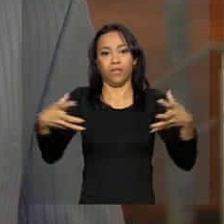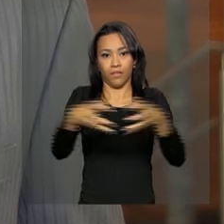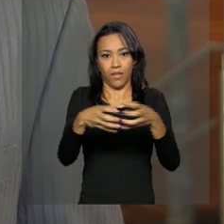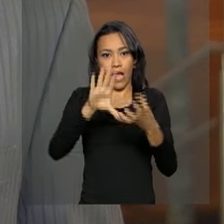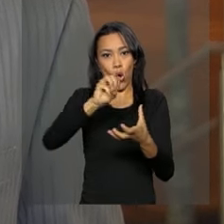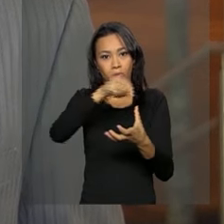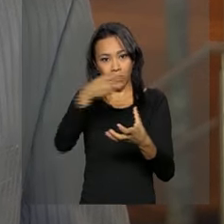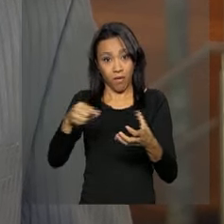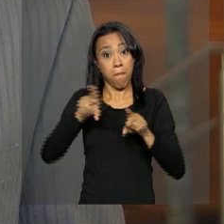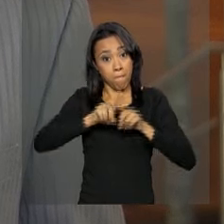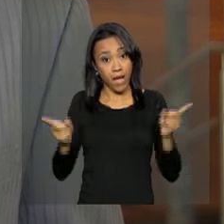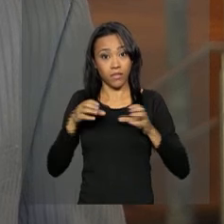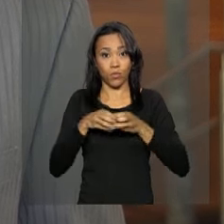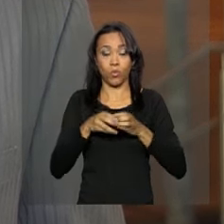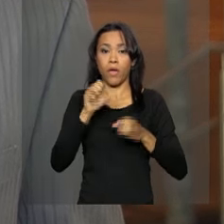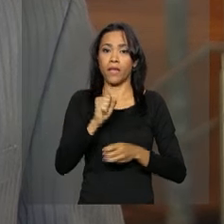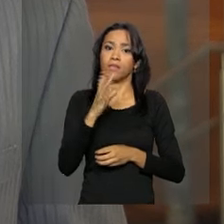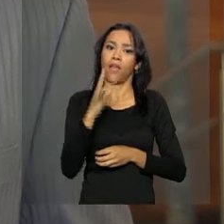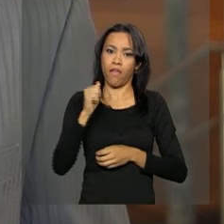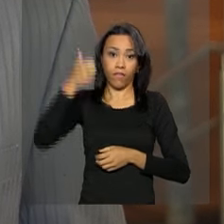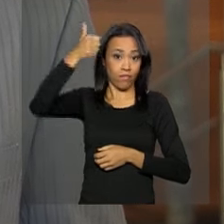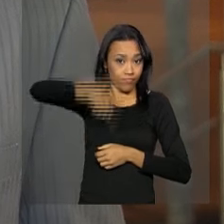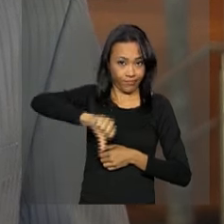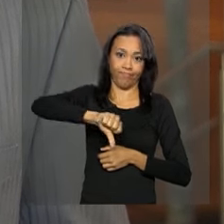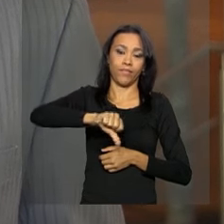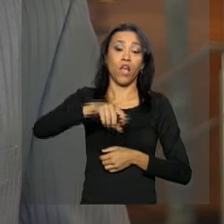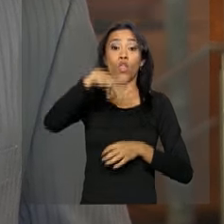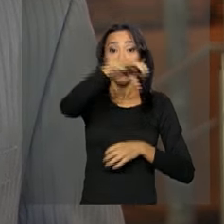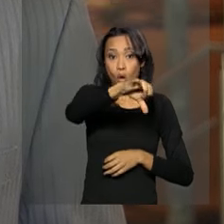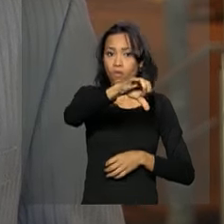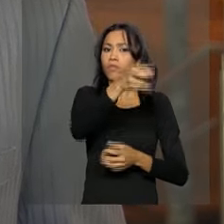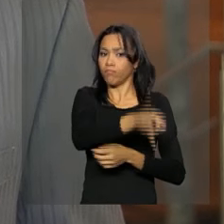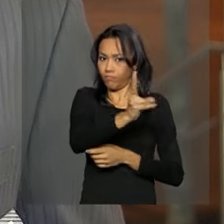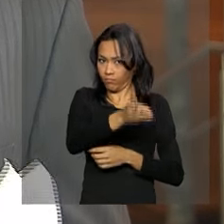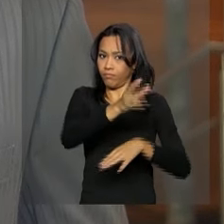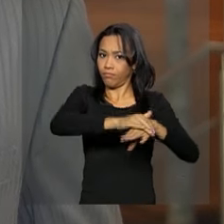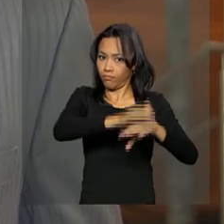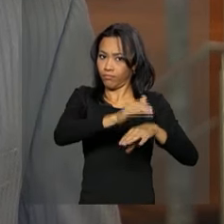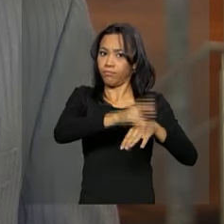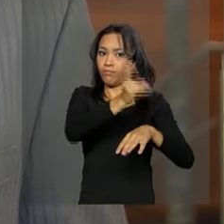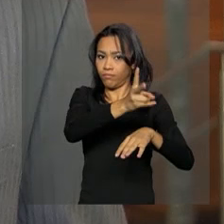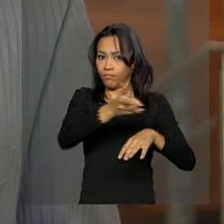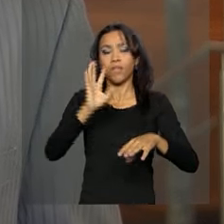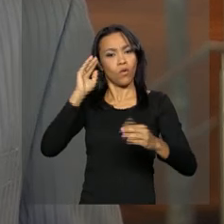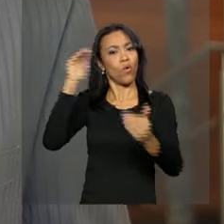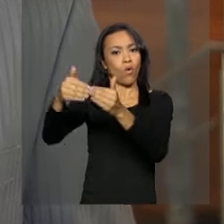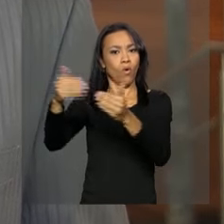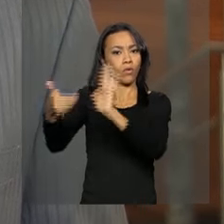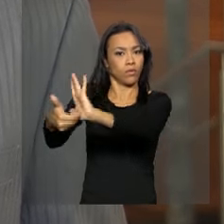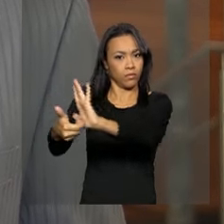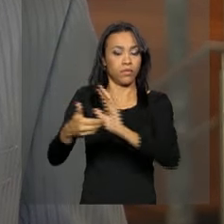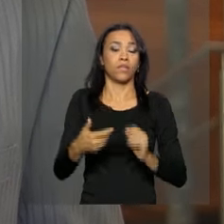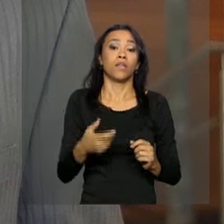anulou essa eleição. Dos 11 ministros do Supremo, nove votaram por manter a decisão tomada pela própria Corte em dezembro.